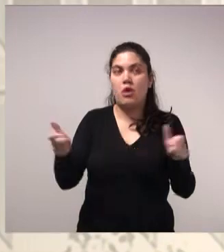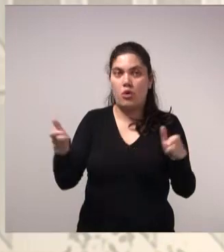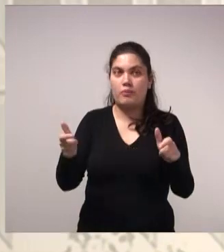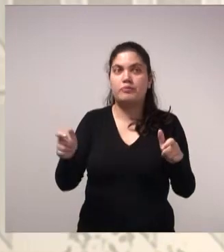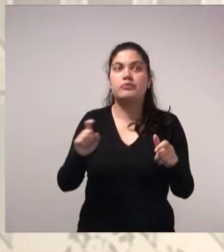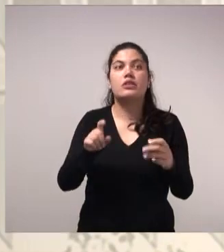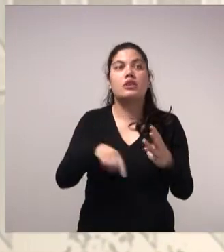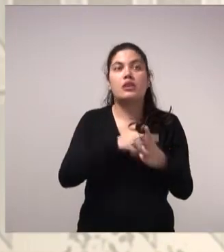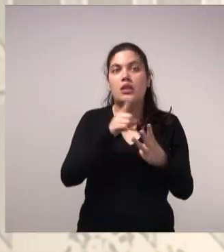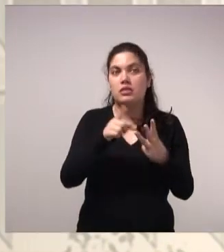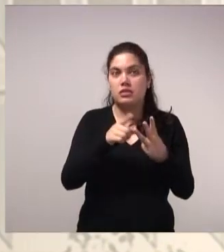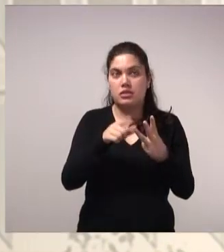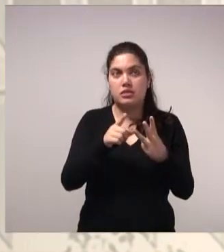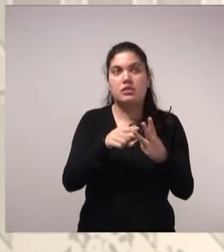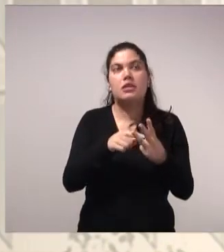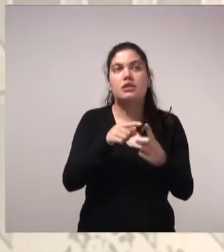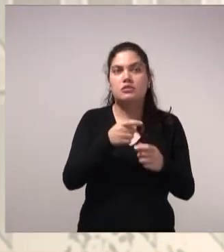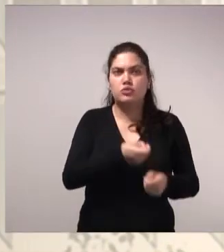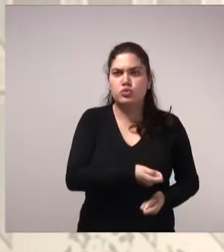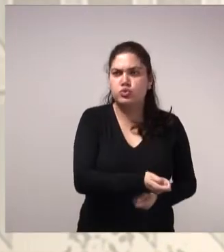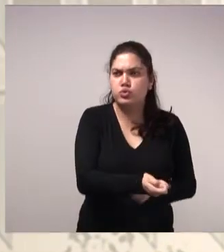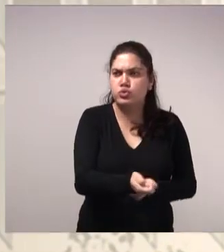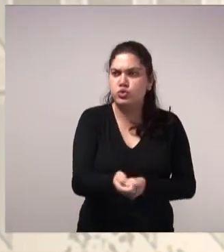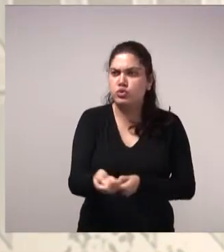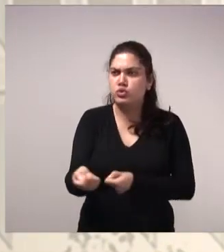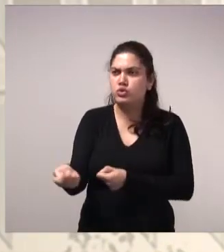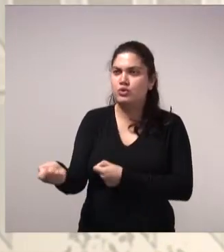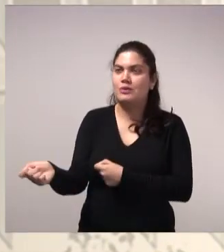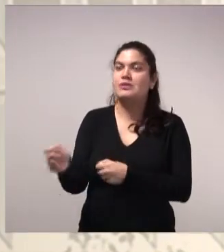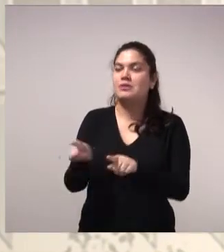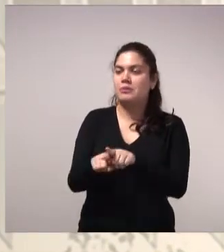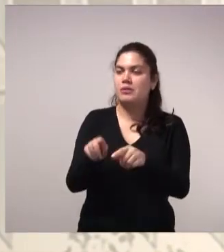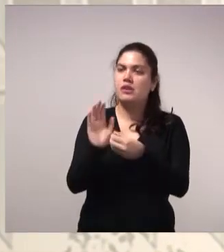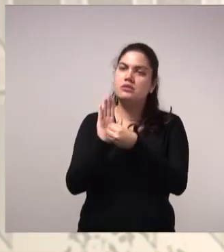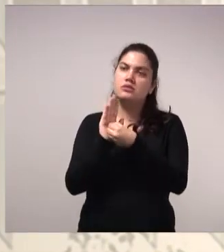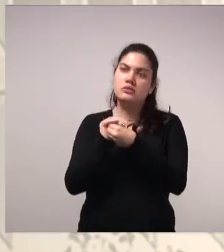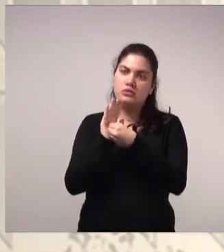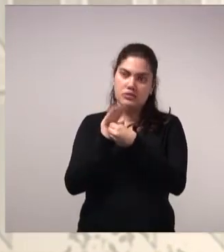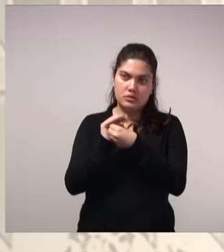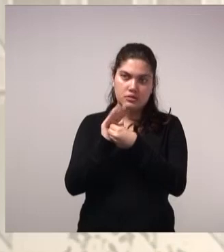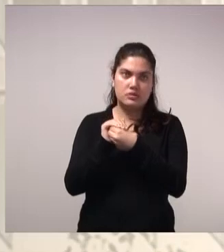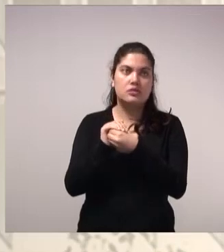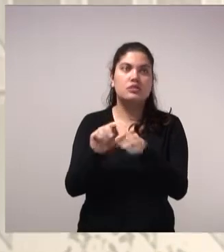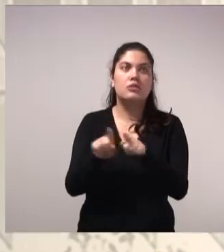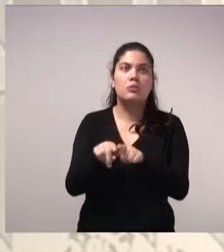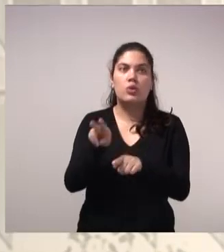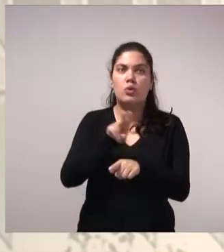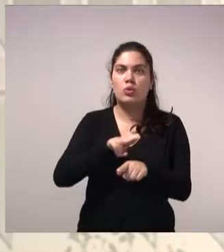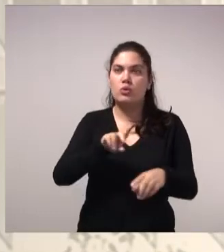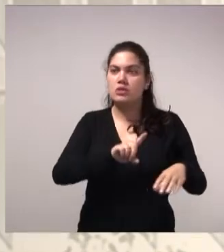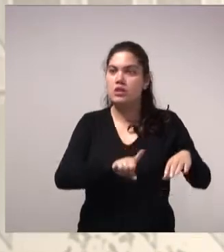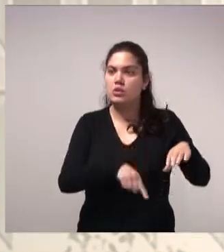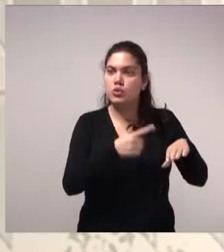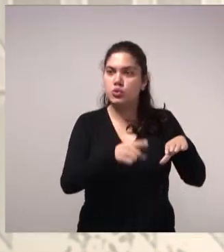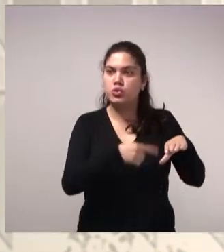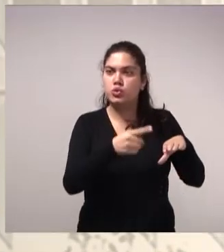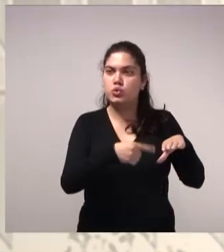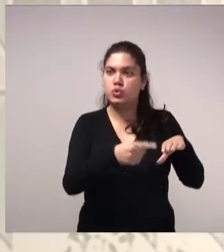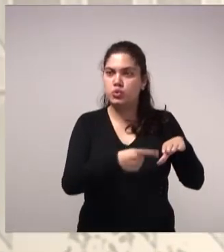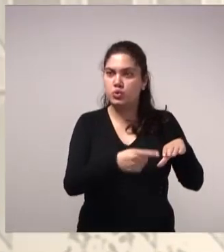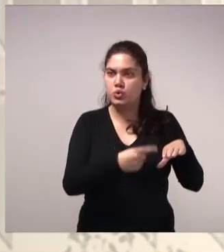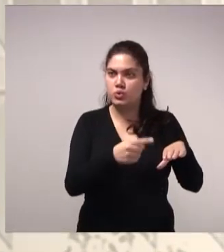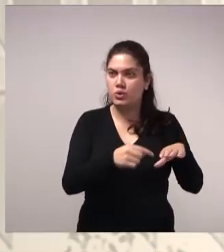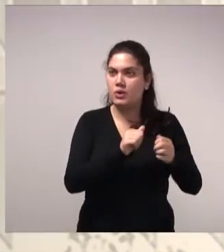E a demanda três, além da torneira de jardim e descarga sanitária, o seu uso em lavanderia, lavagem de